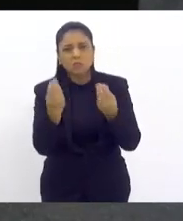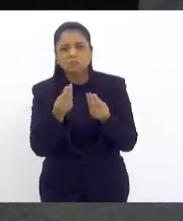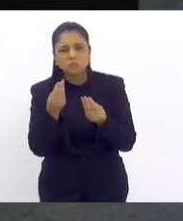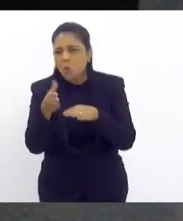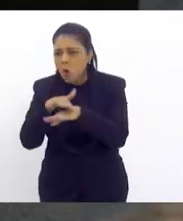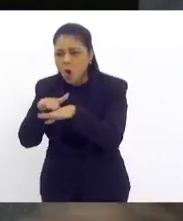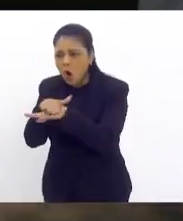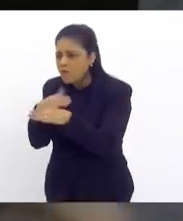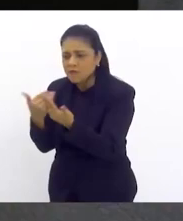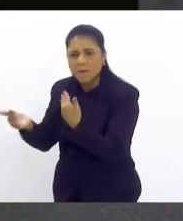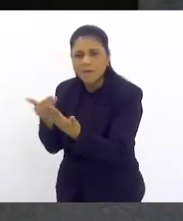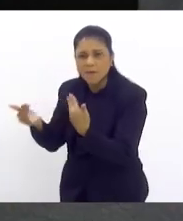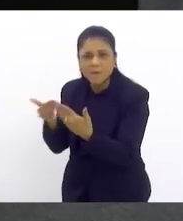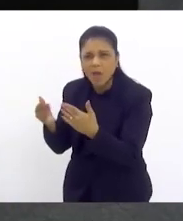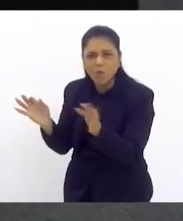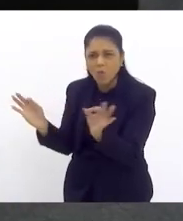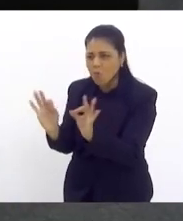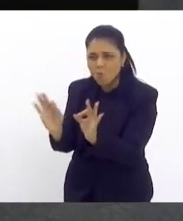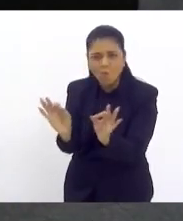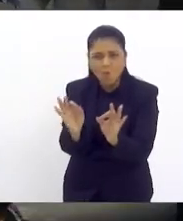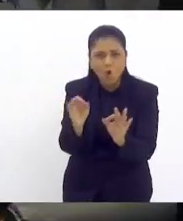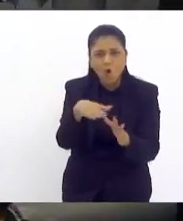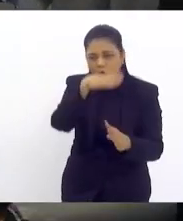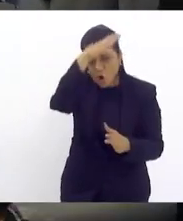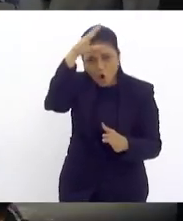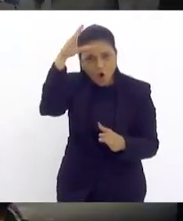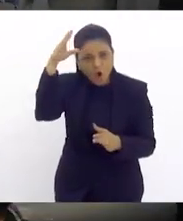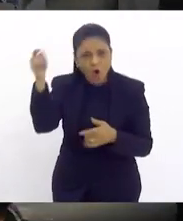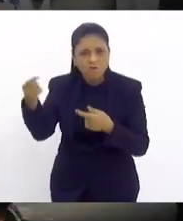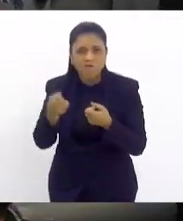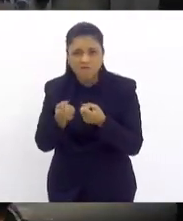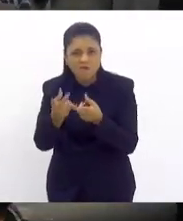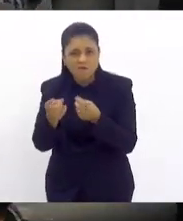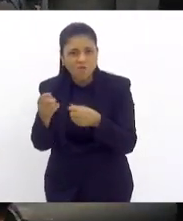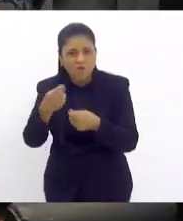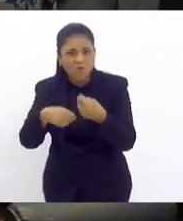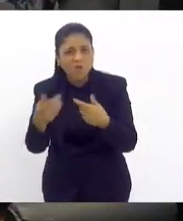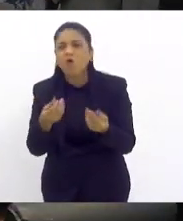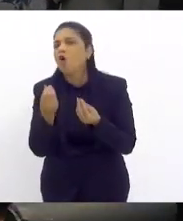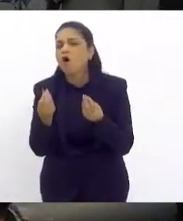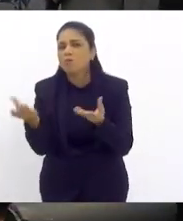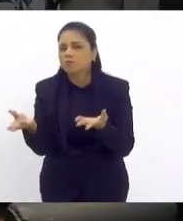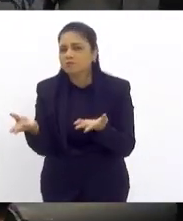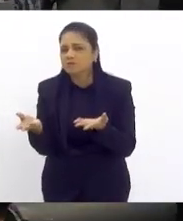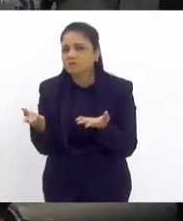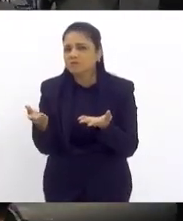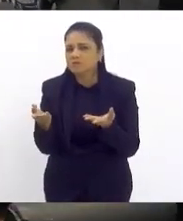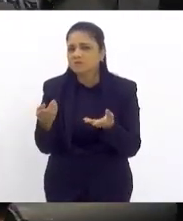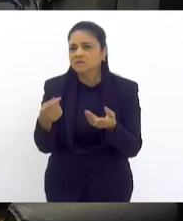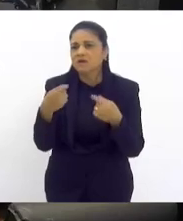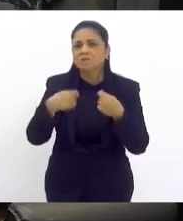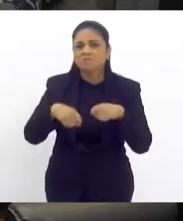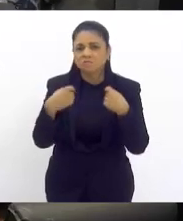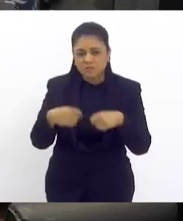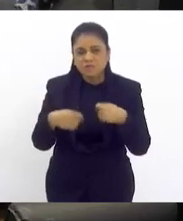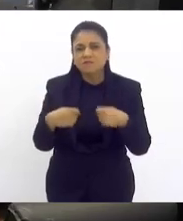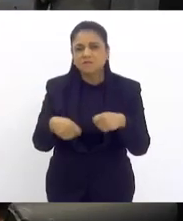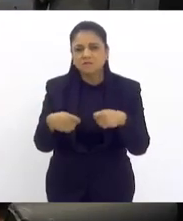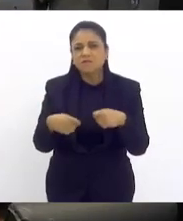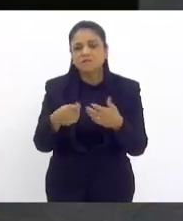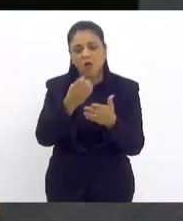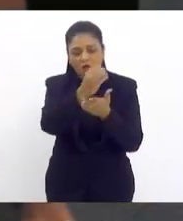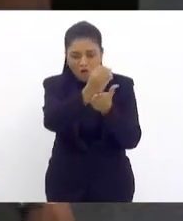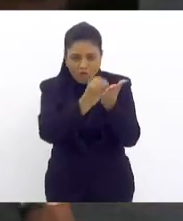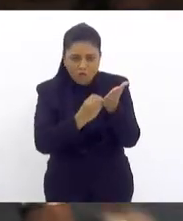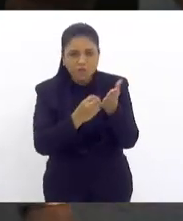barraqueiros históricos daquela feira tão tradicional? Então, eu só queria colocar essa questão aqui. Inclusive, eu vou fazer um ofício para